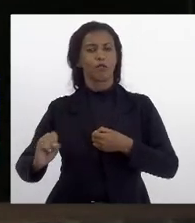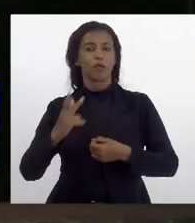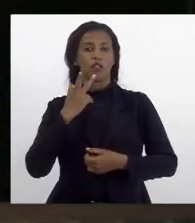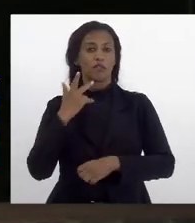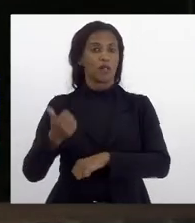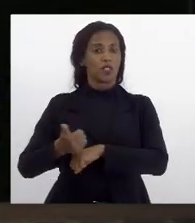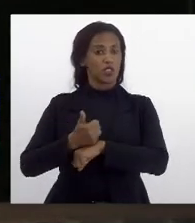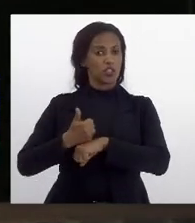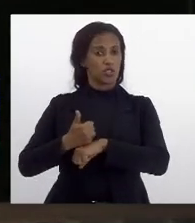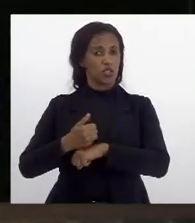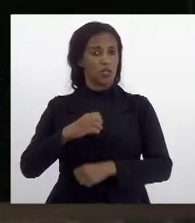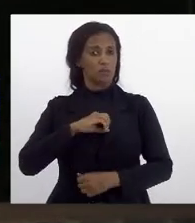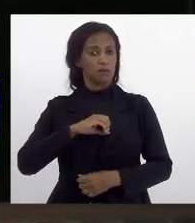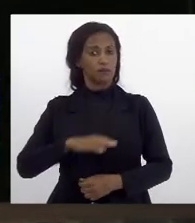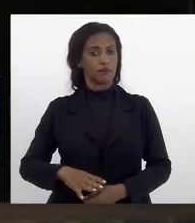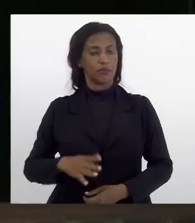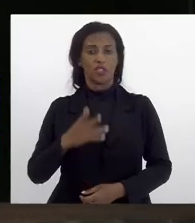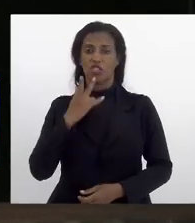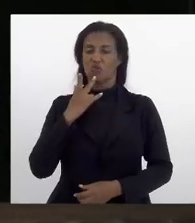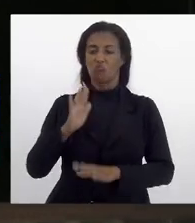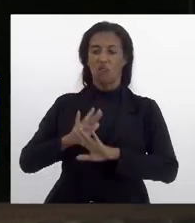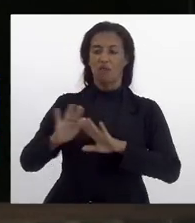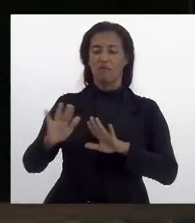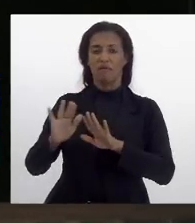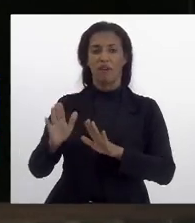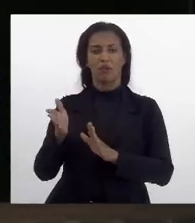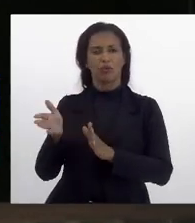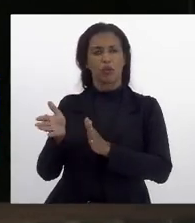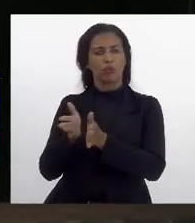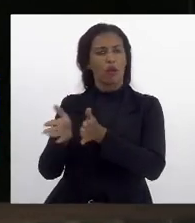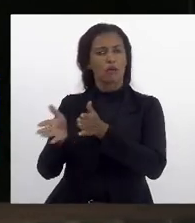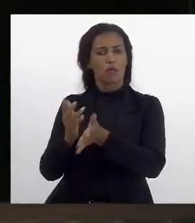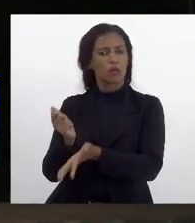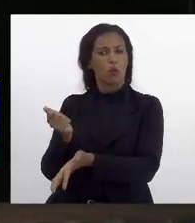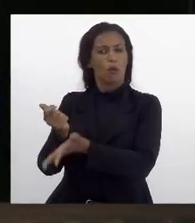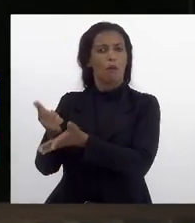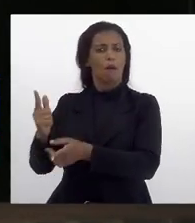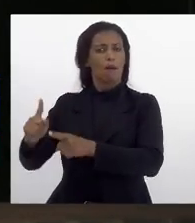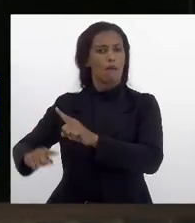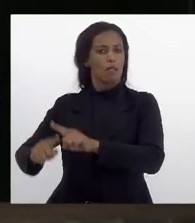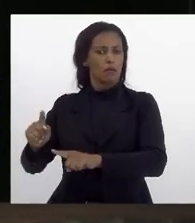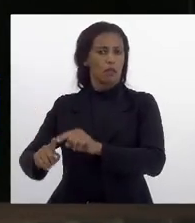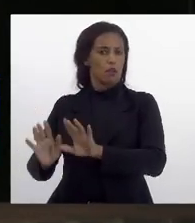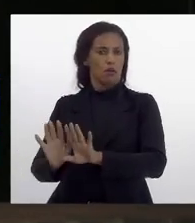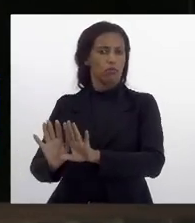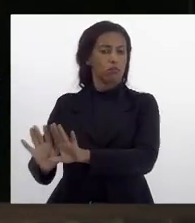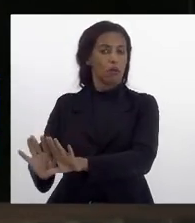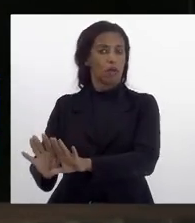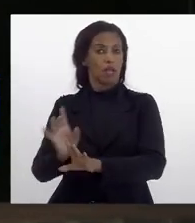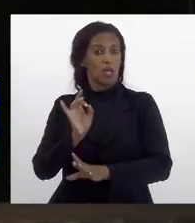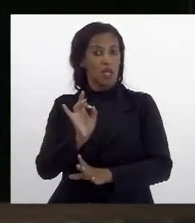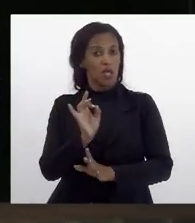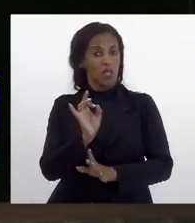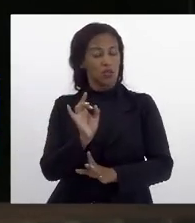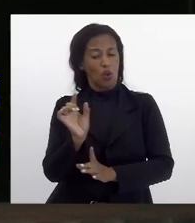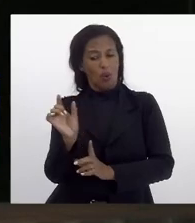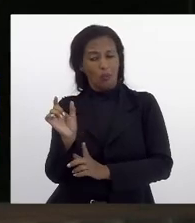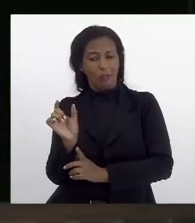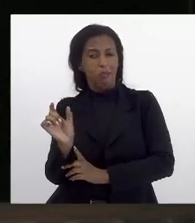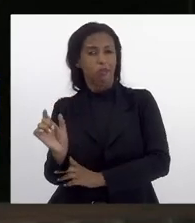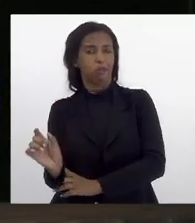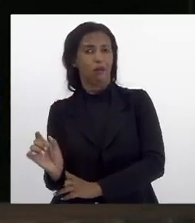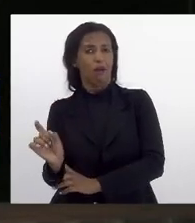dignidade menstrual a gente não está falando só do acesso aos absorventes isso é só uma ponta